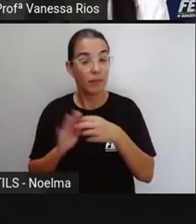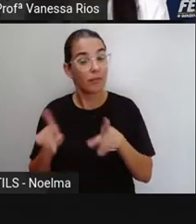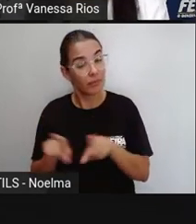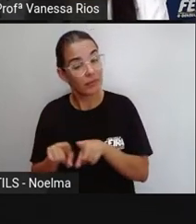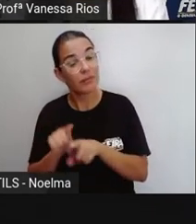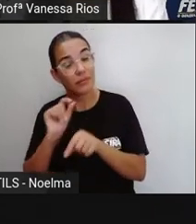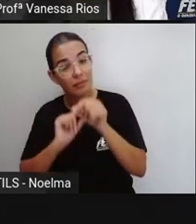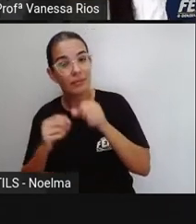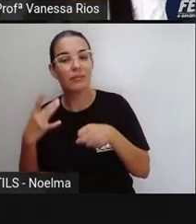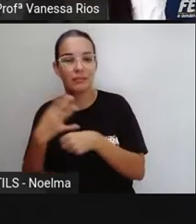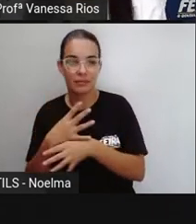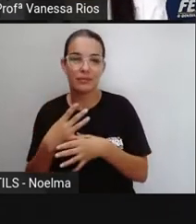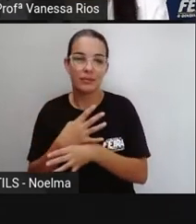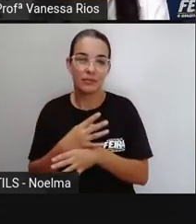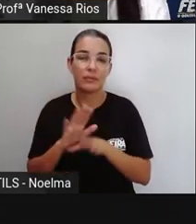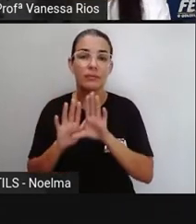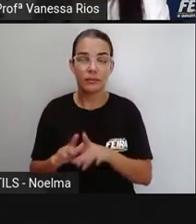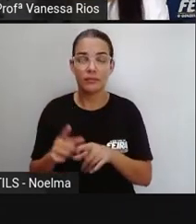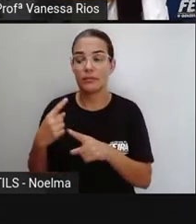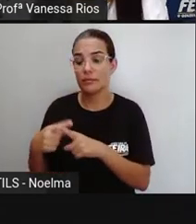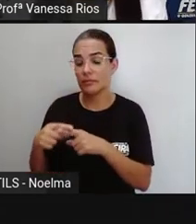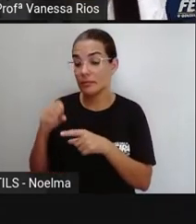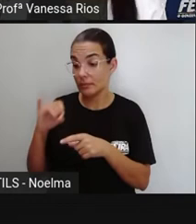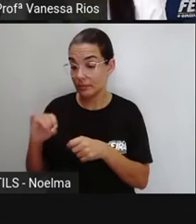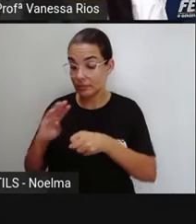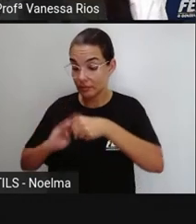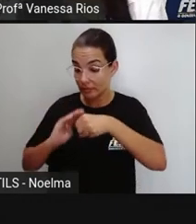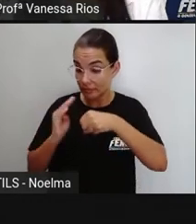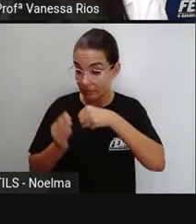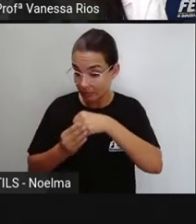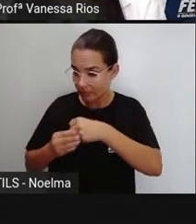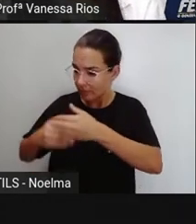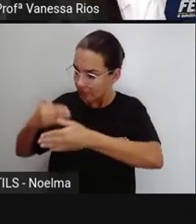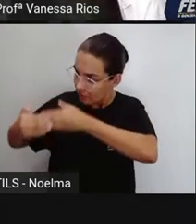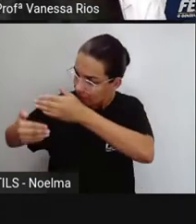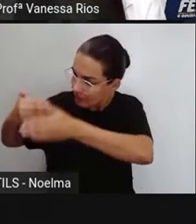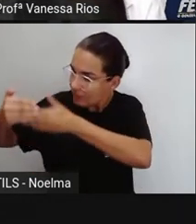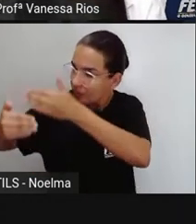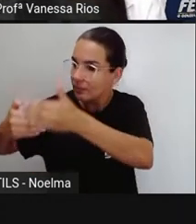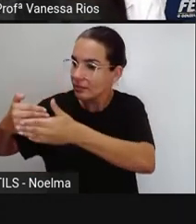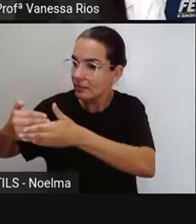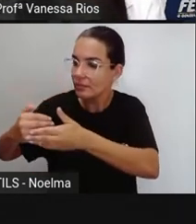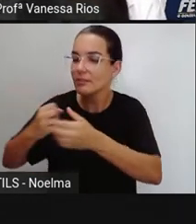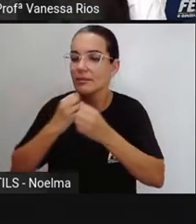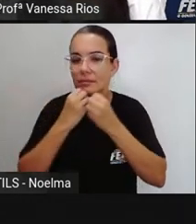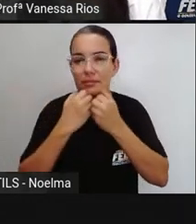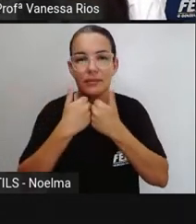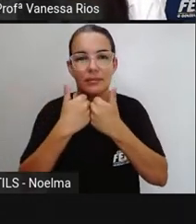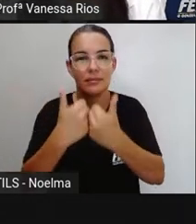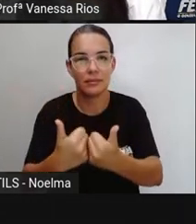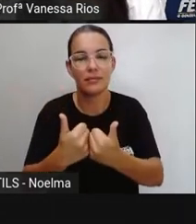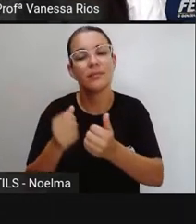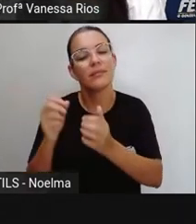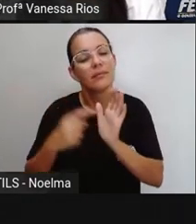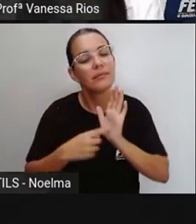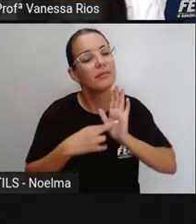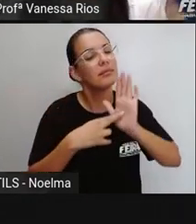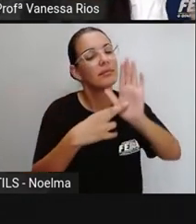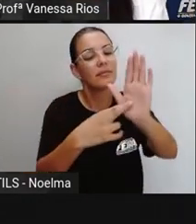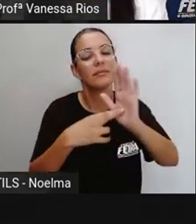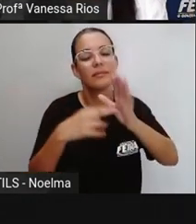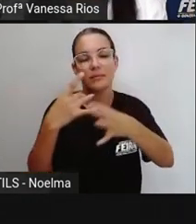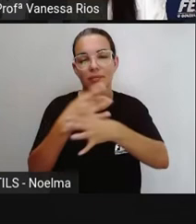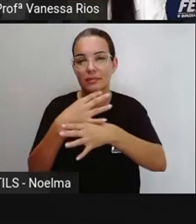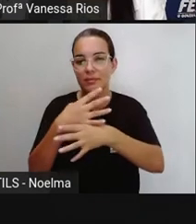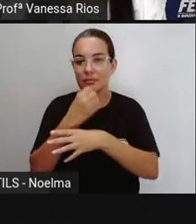consequentemente, da cidade, porque se um bairro vai bem, se um bairro se desenvolve bem, vai representar isso para a cidade inteira, como